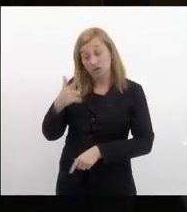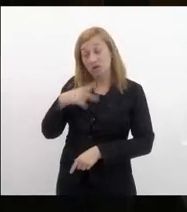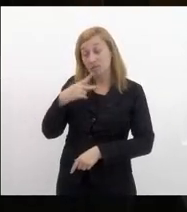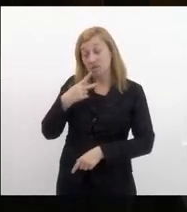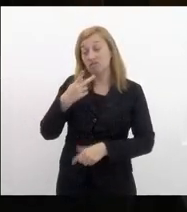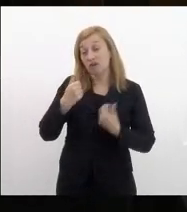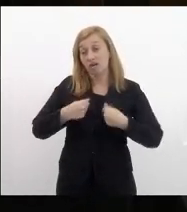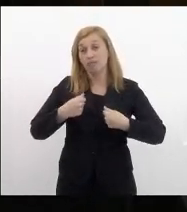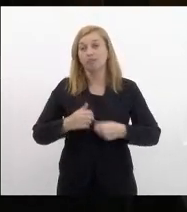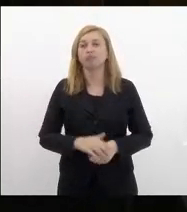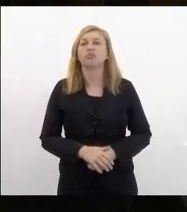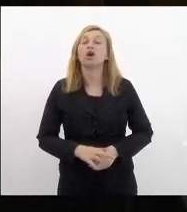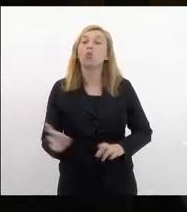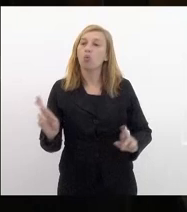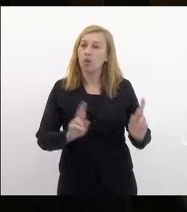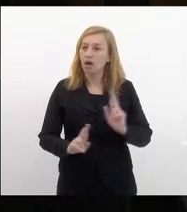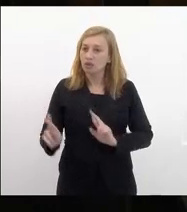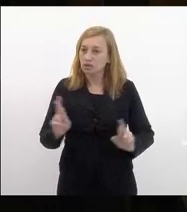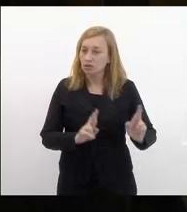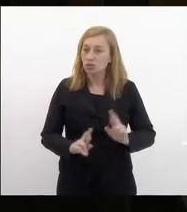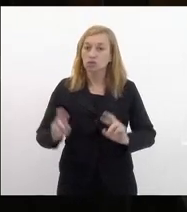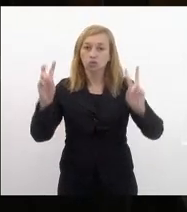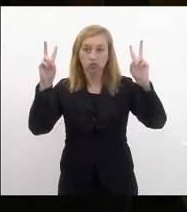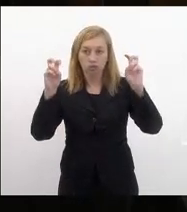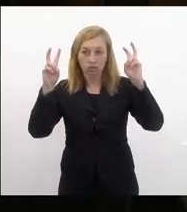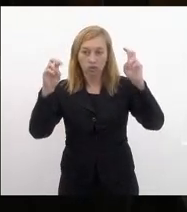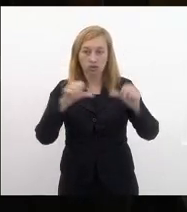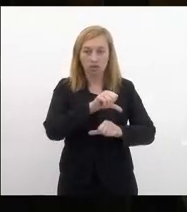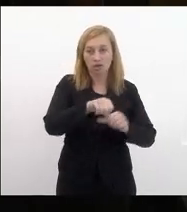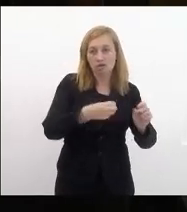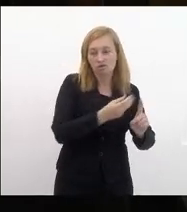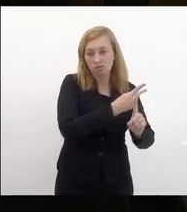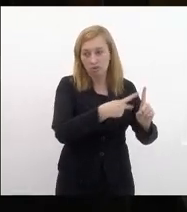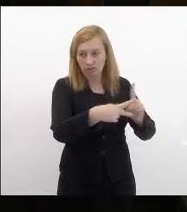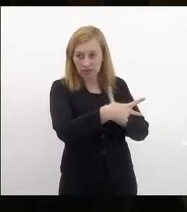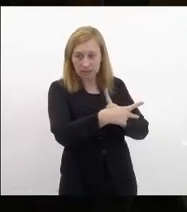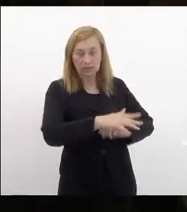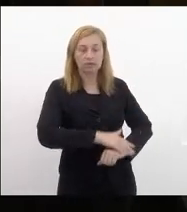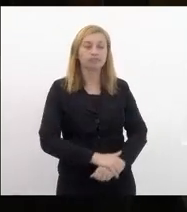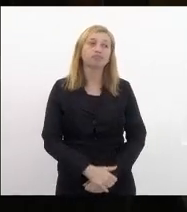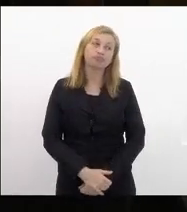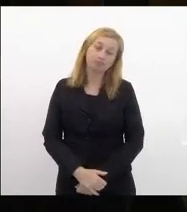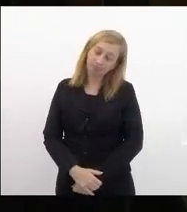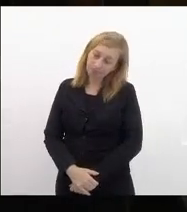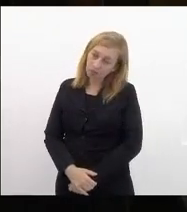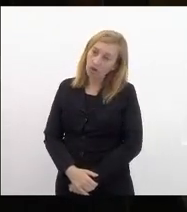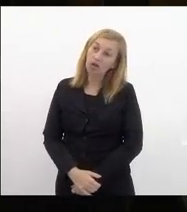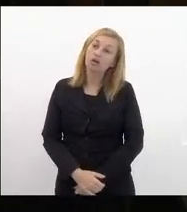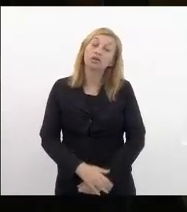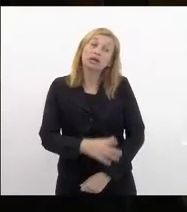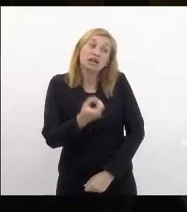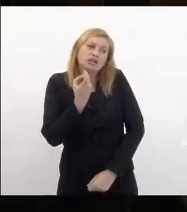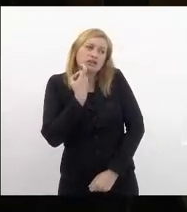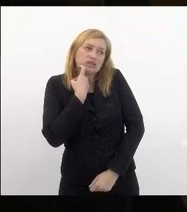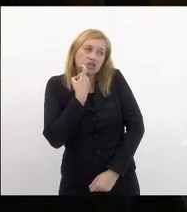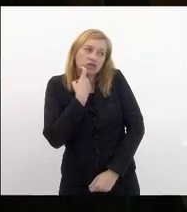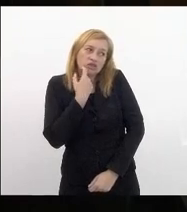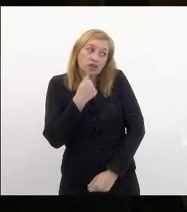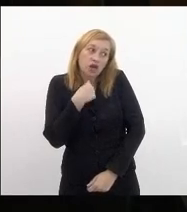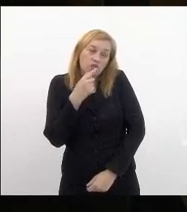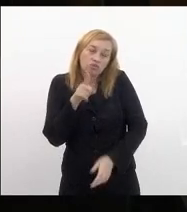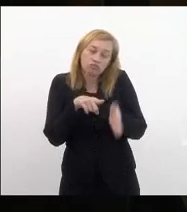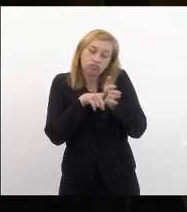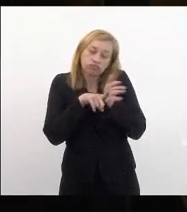com relação a questão da reforma da previdência eu até sexta-feira vou estar